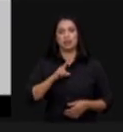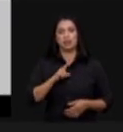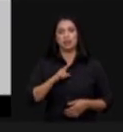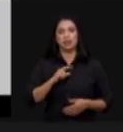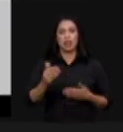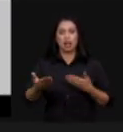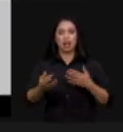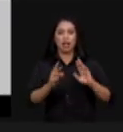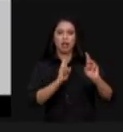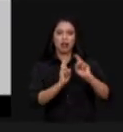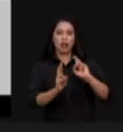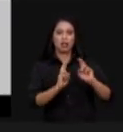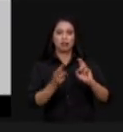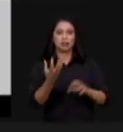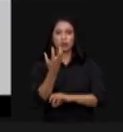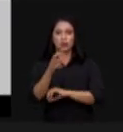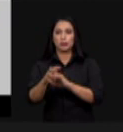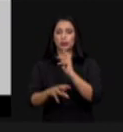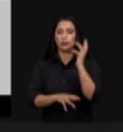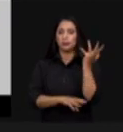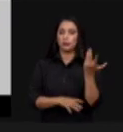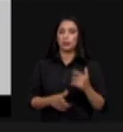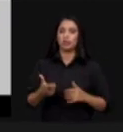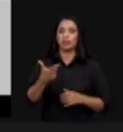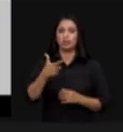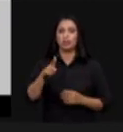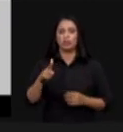relação com o meio ambiente e mais